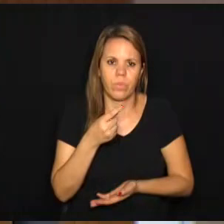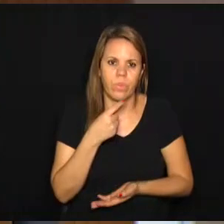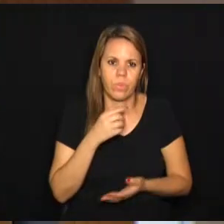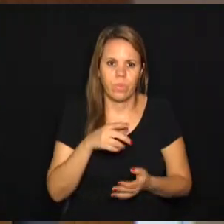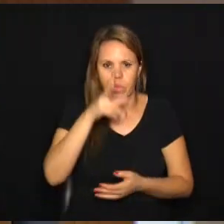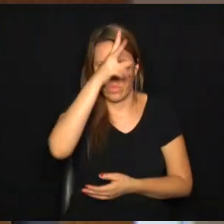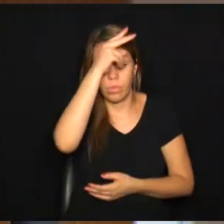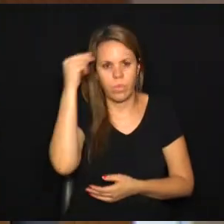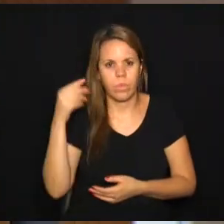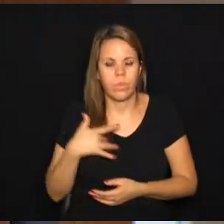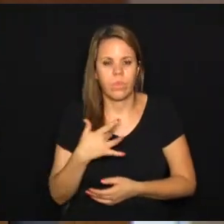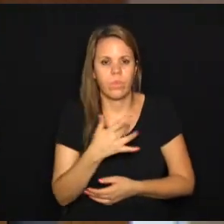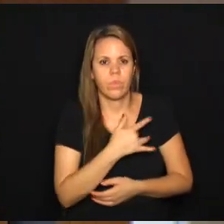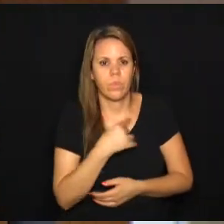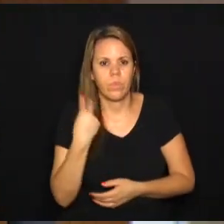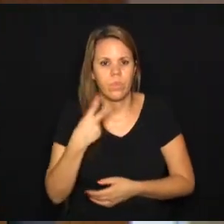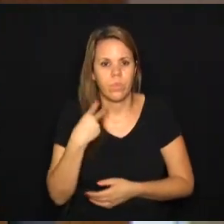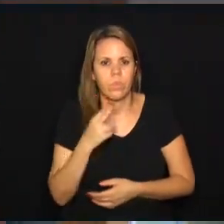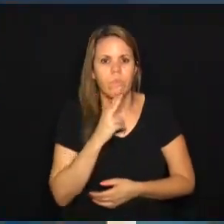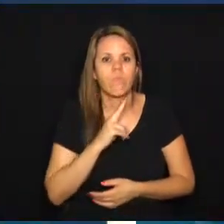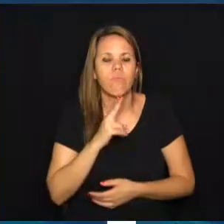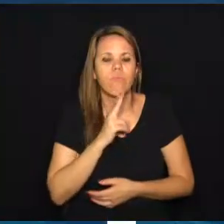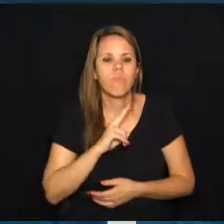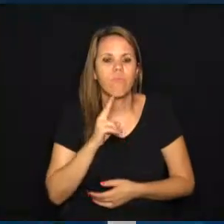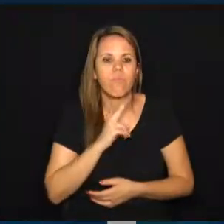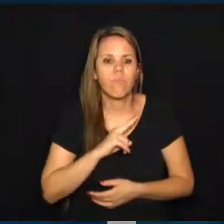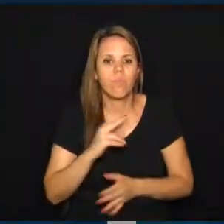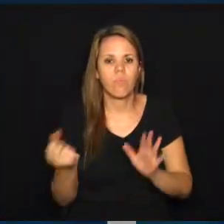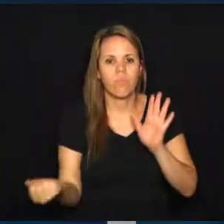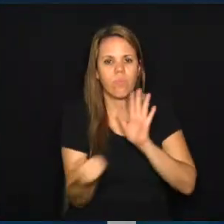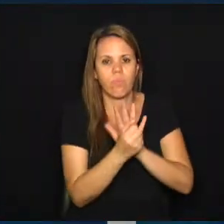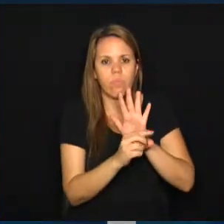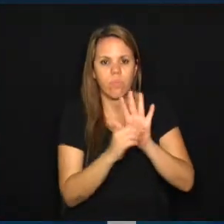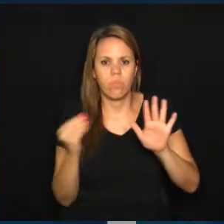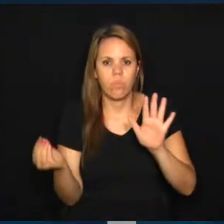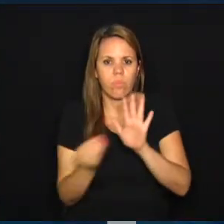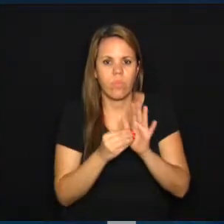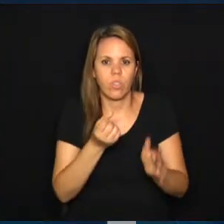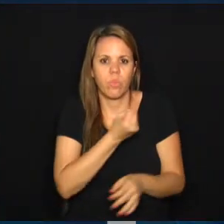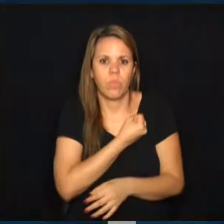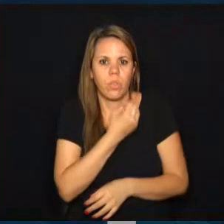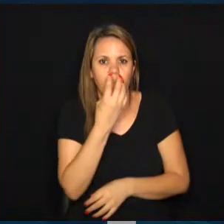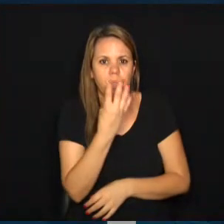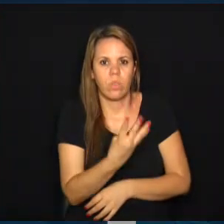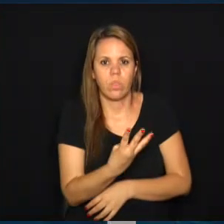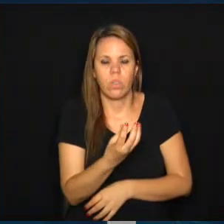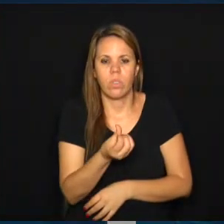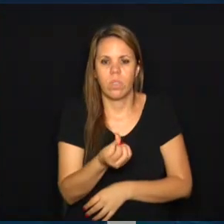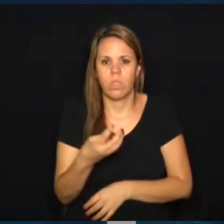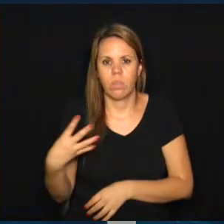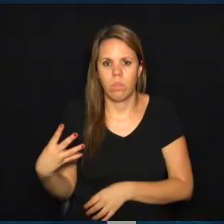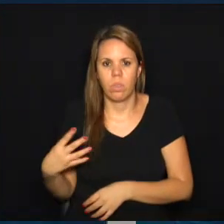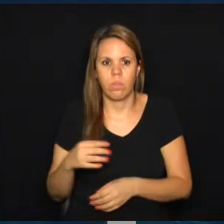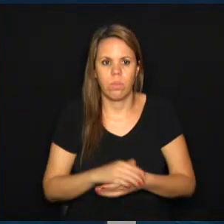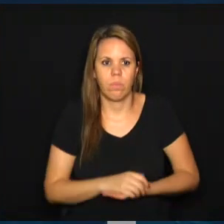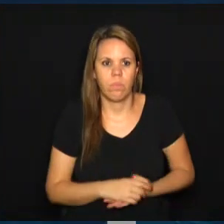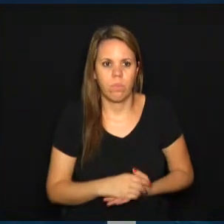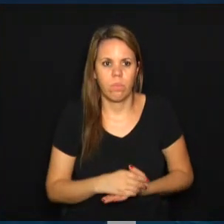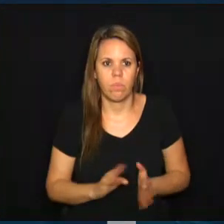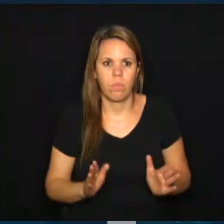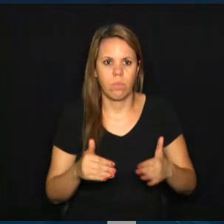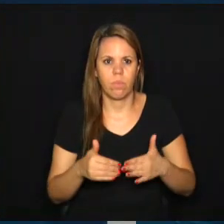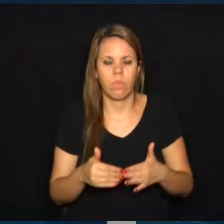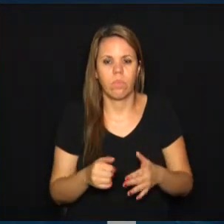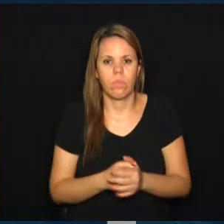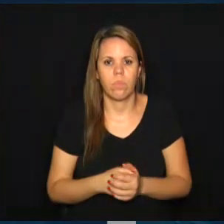pública de saúde, o vereador Nelson Osseri protocolou o requerimento número 464, destinado